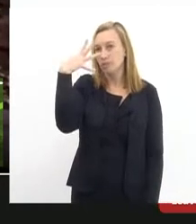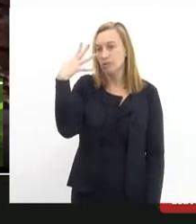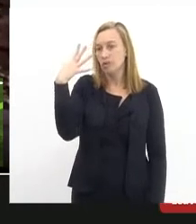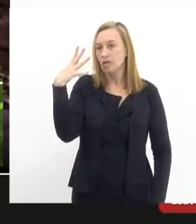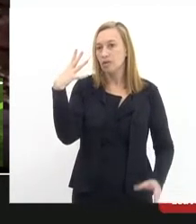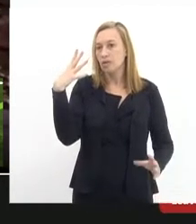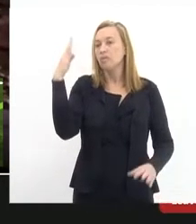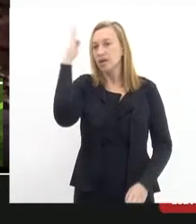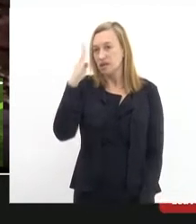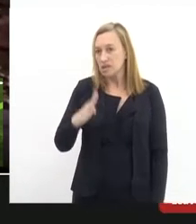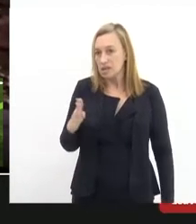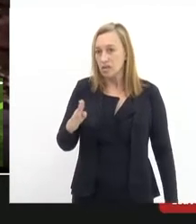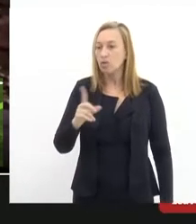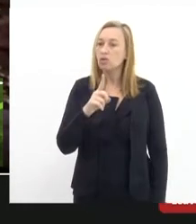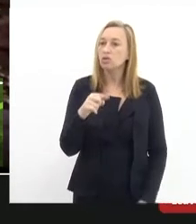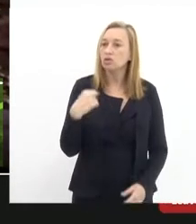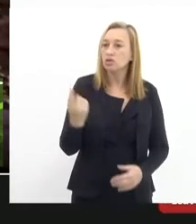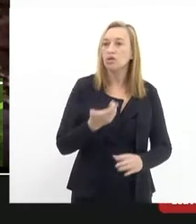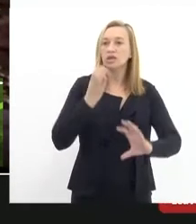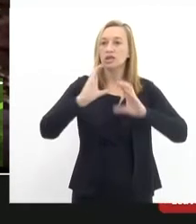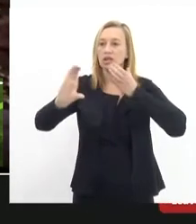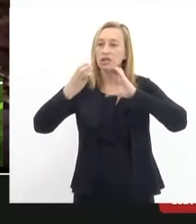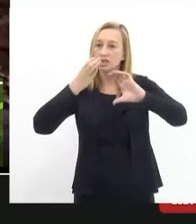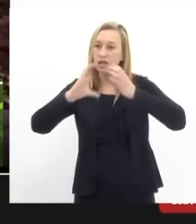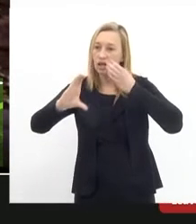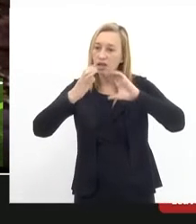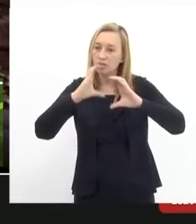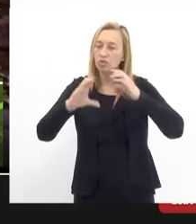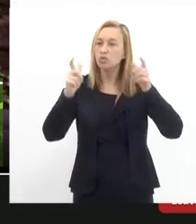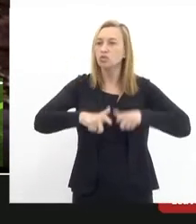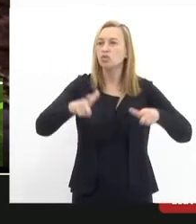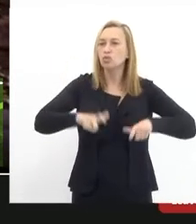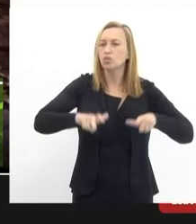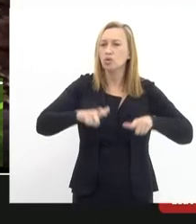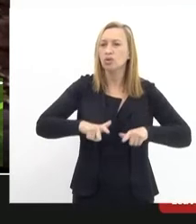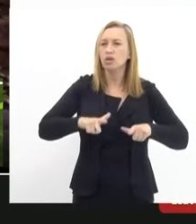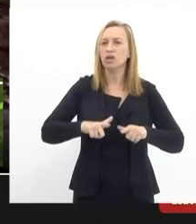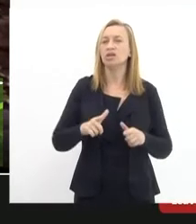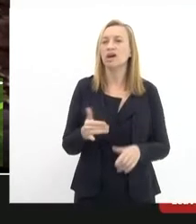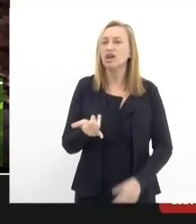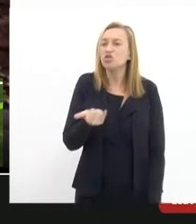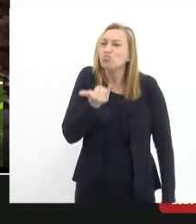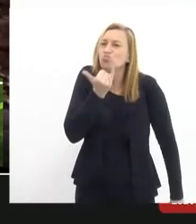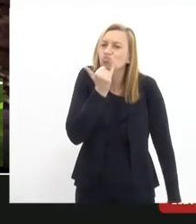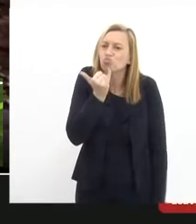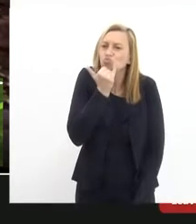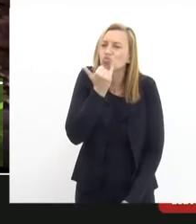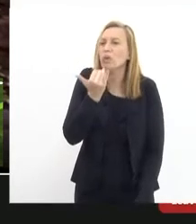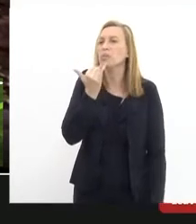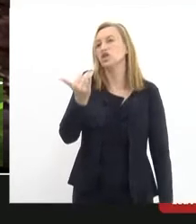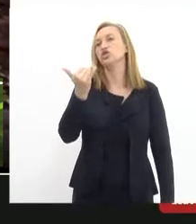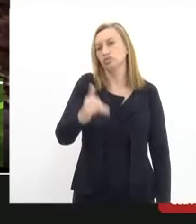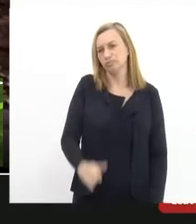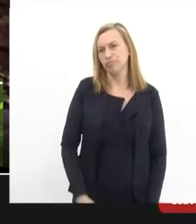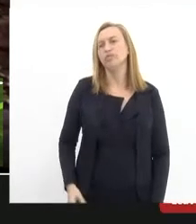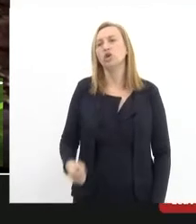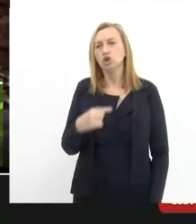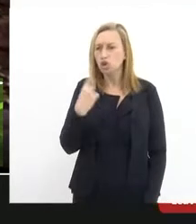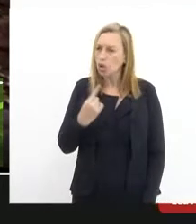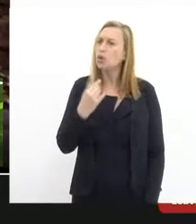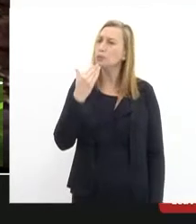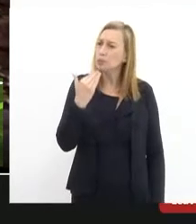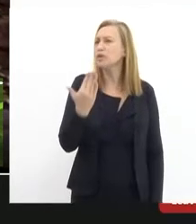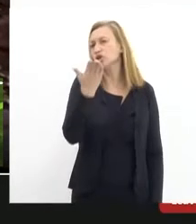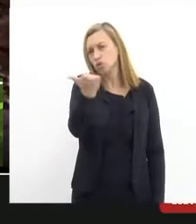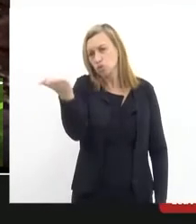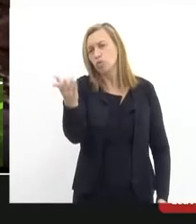e com falas de respeito e de desculpas. nós devemos desculpas a